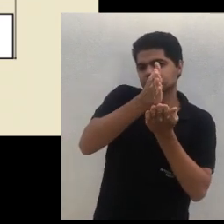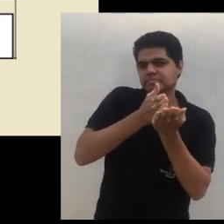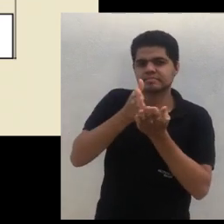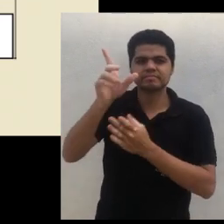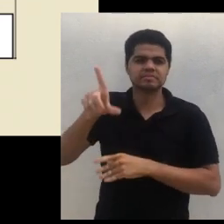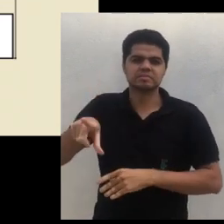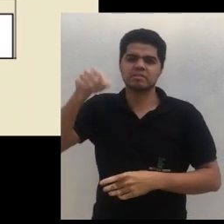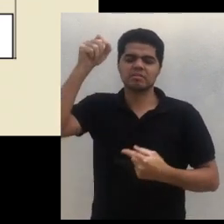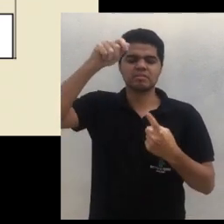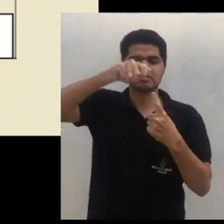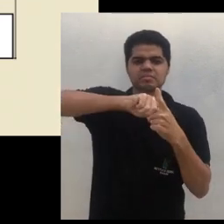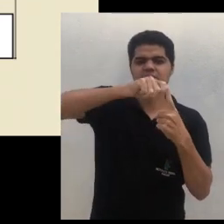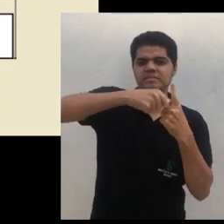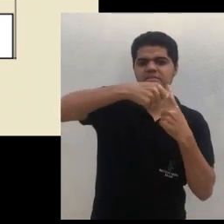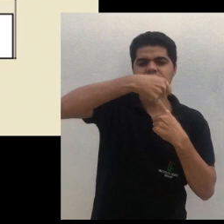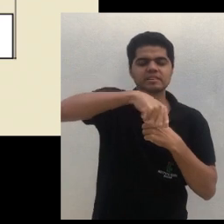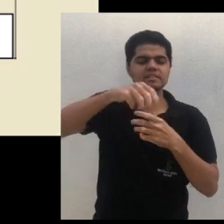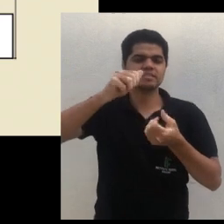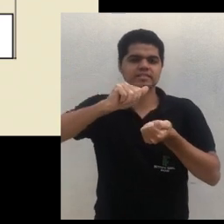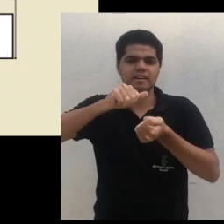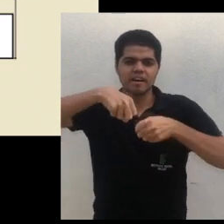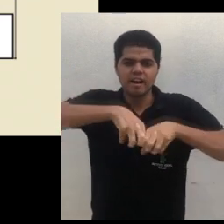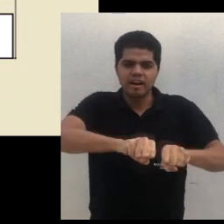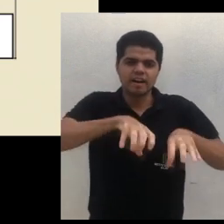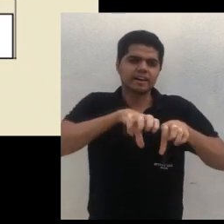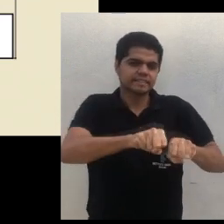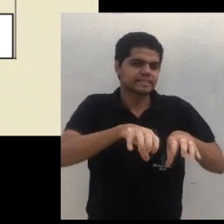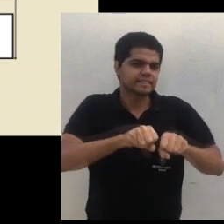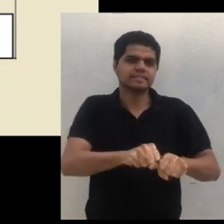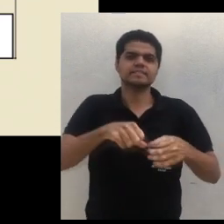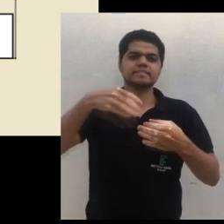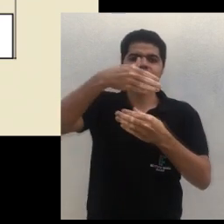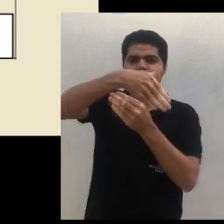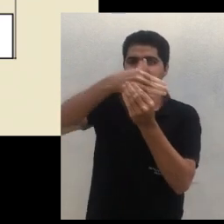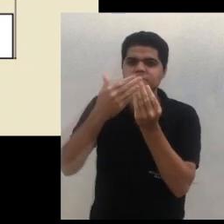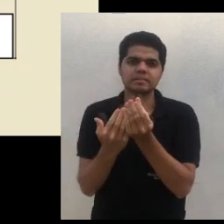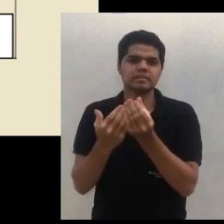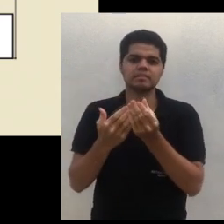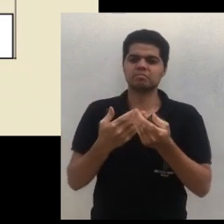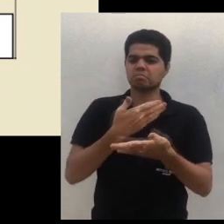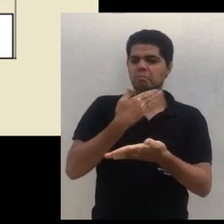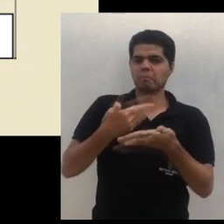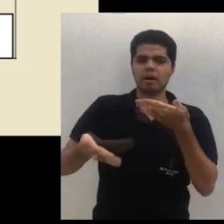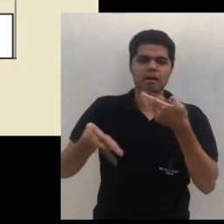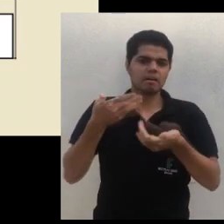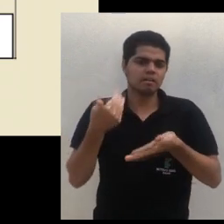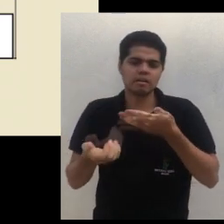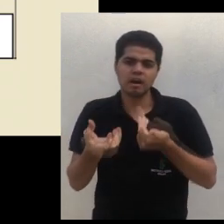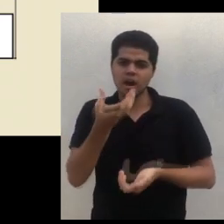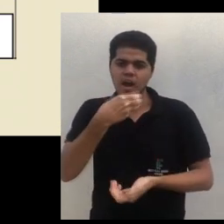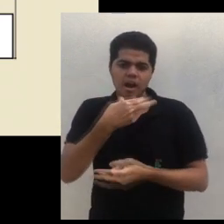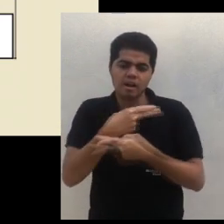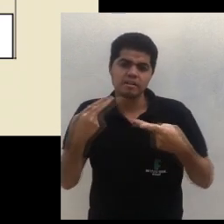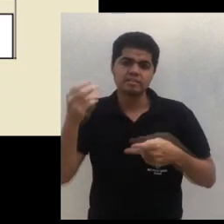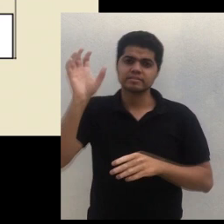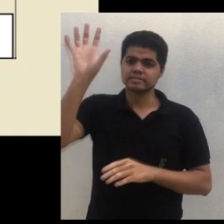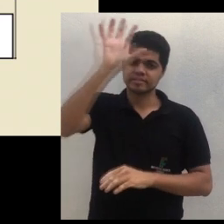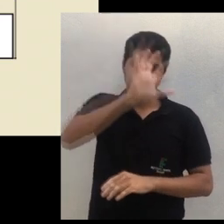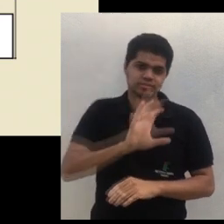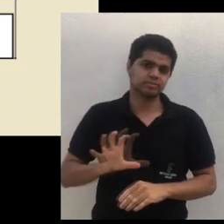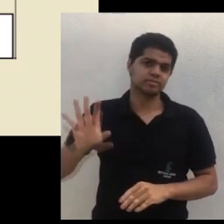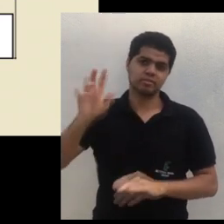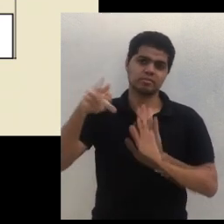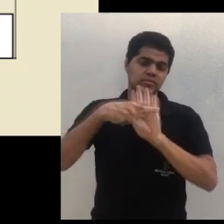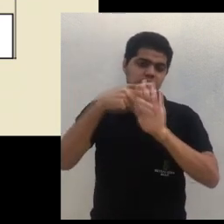qualquer outra espécie aí da região de vocês também. E aí aqui eu fiz uma fila tripla com espécies